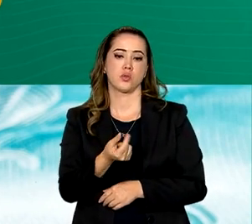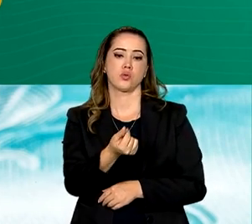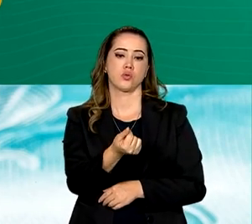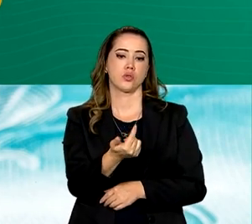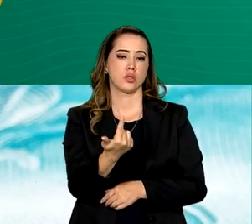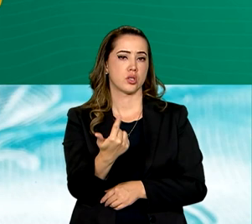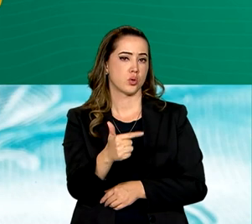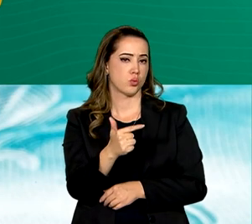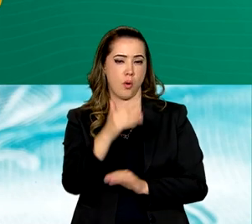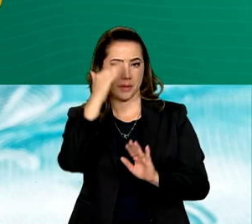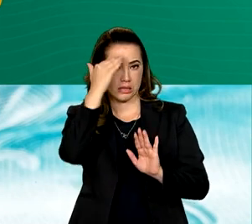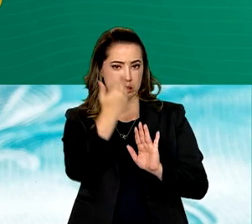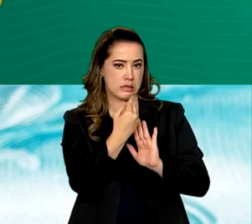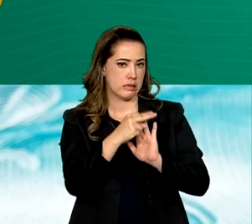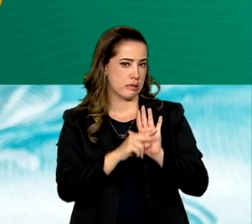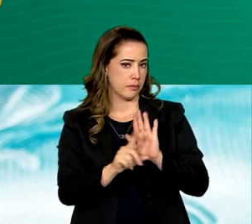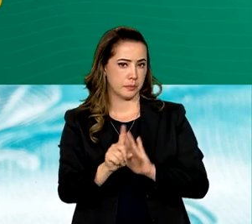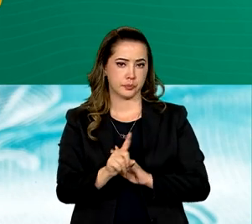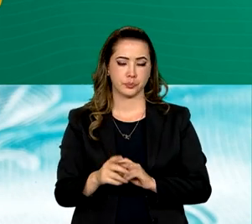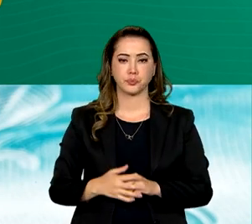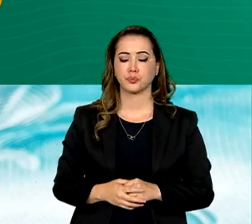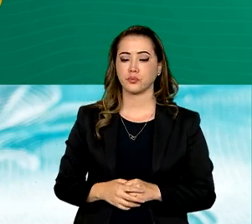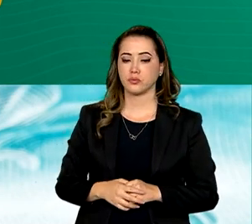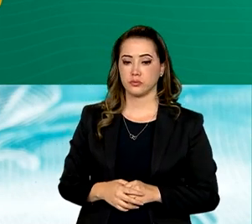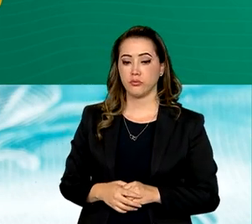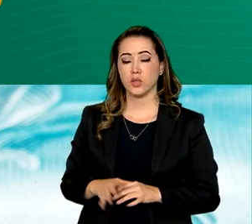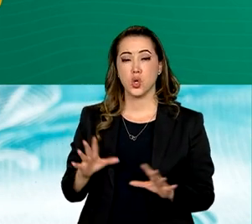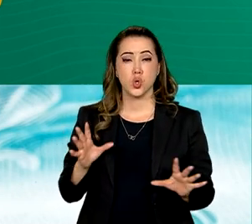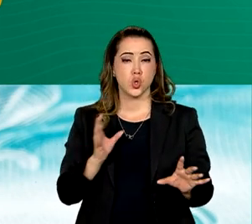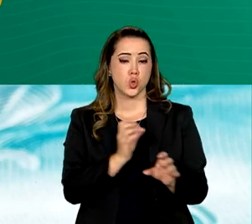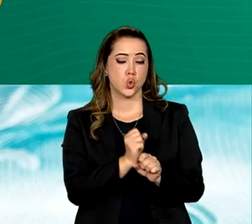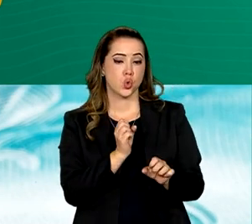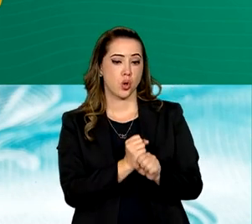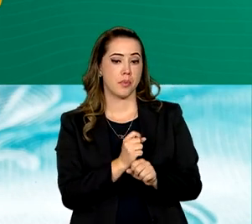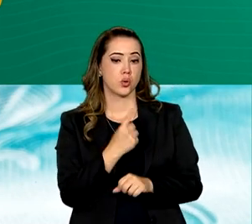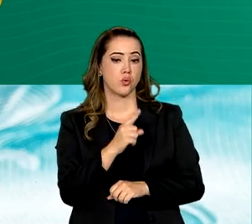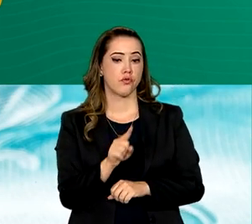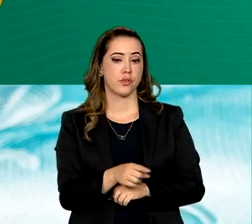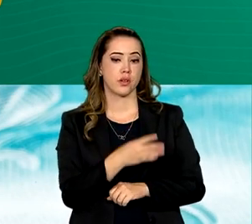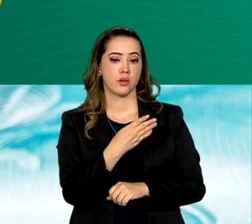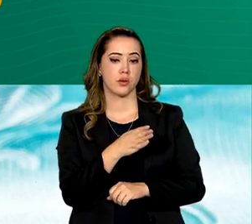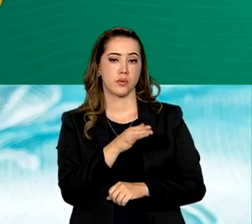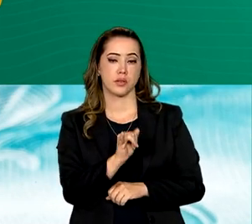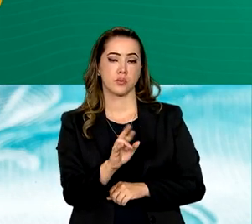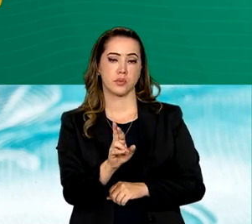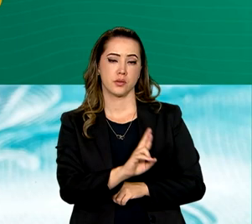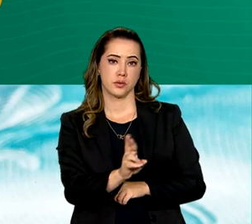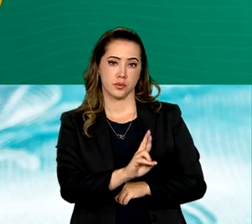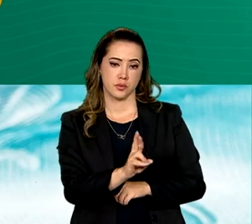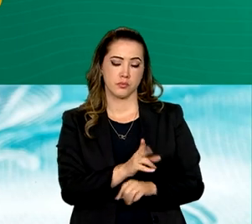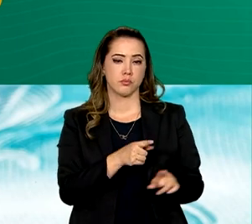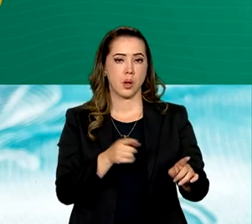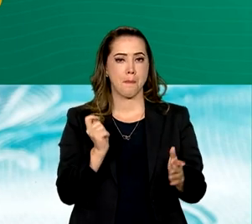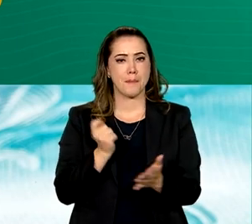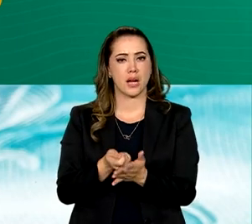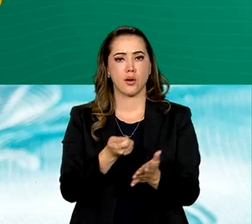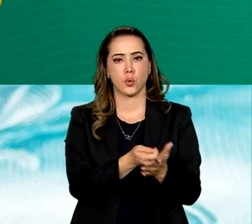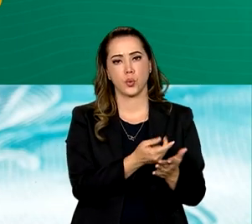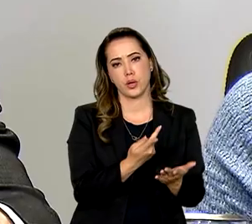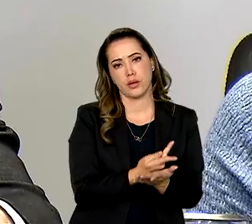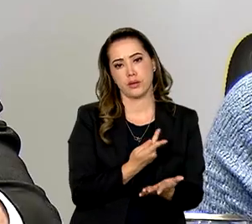não se encaixavam nas regras do programa, somando 1,4 bilhão de reais pagos